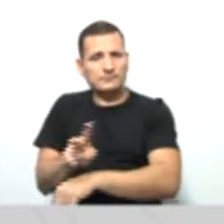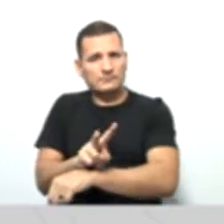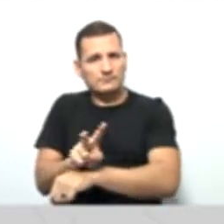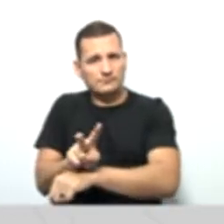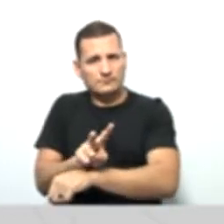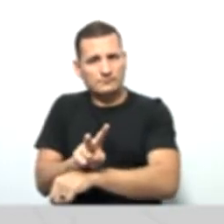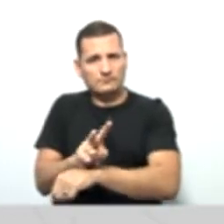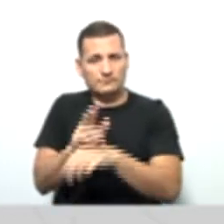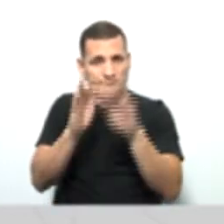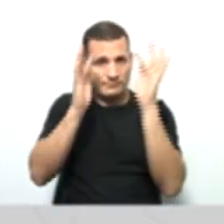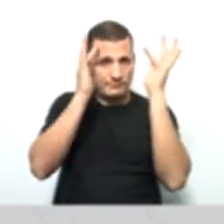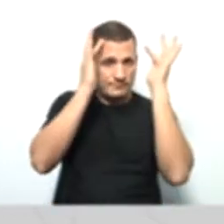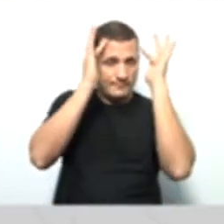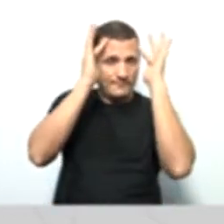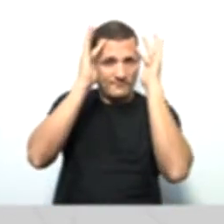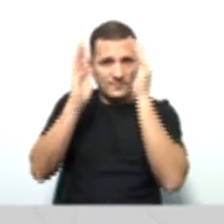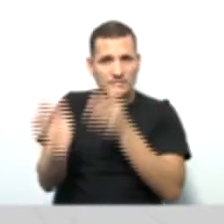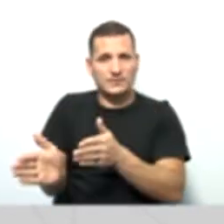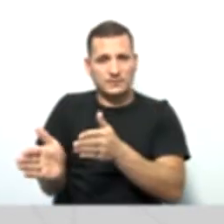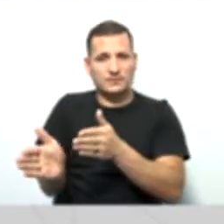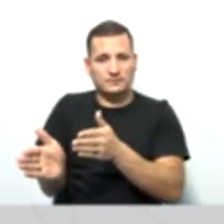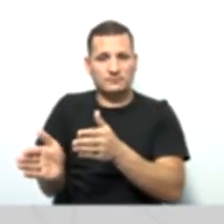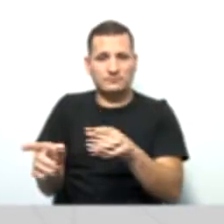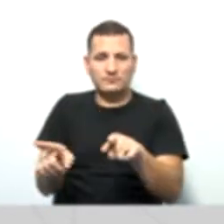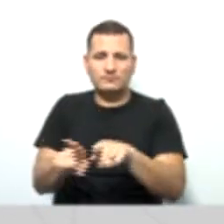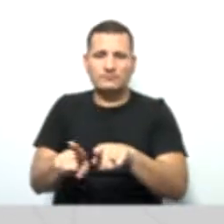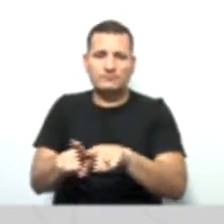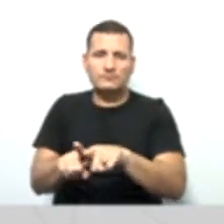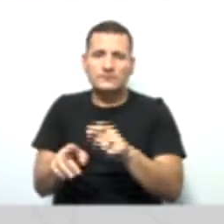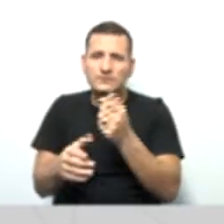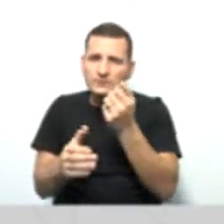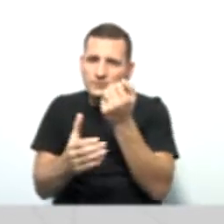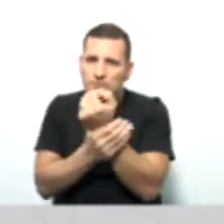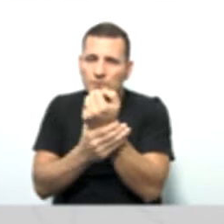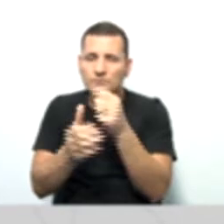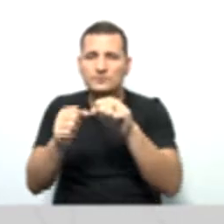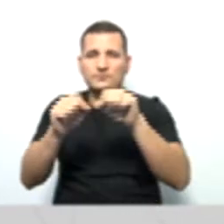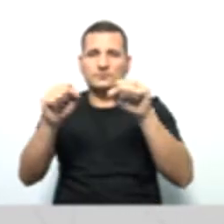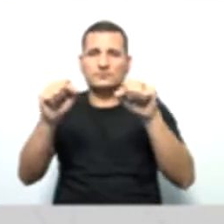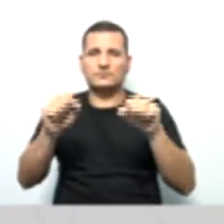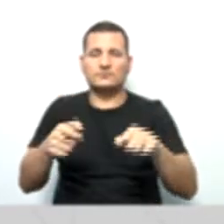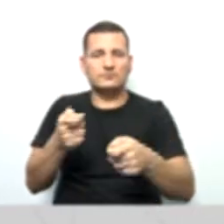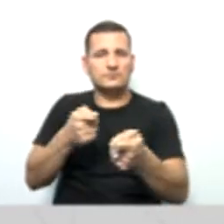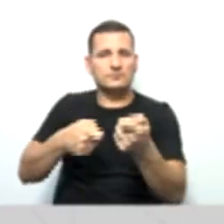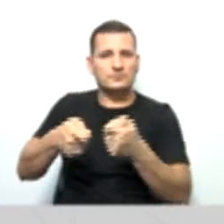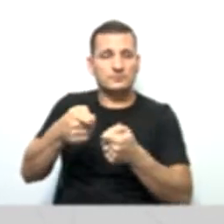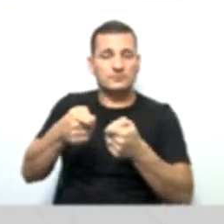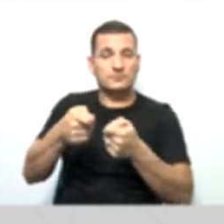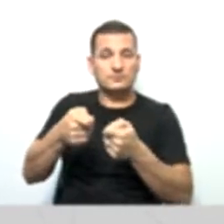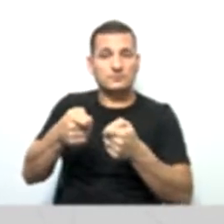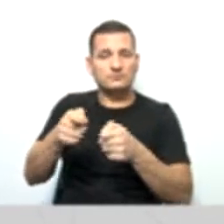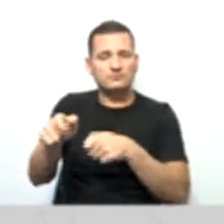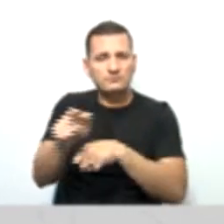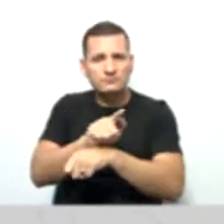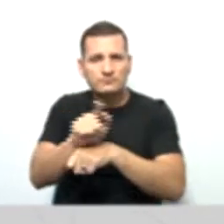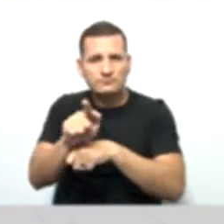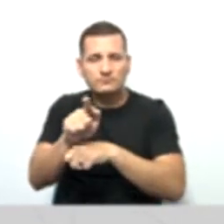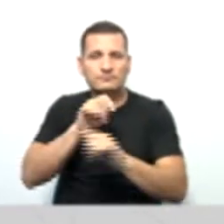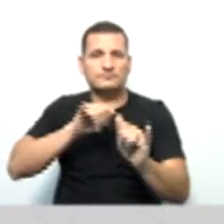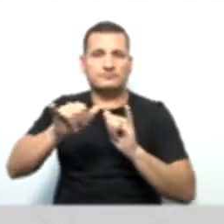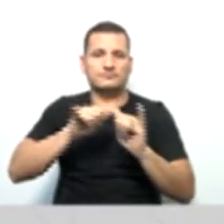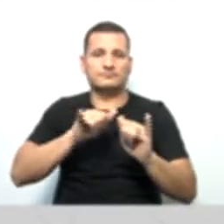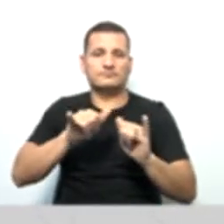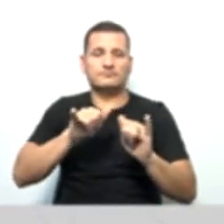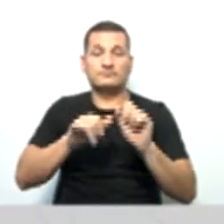e a consistência dos sistemas administrativos, gerenciais e de informações. Oitavo,